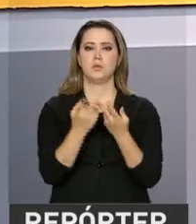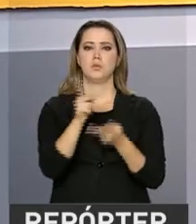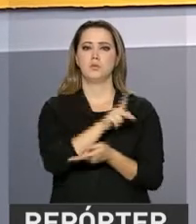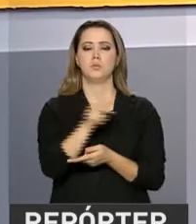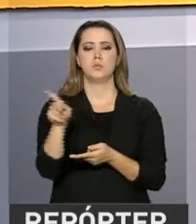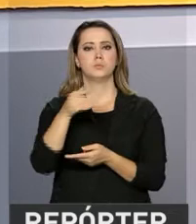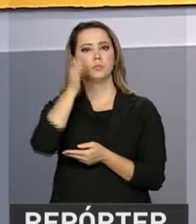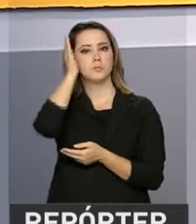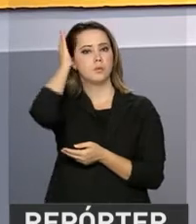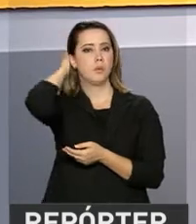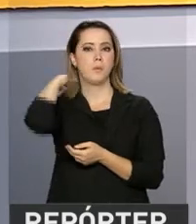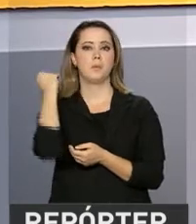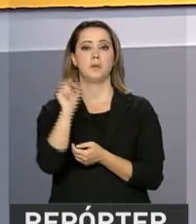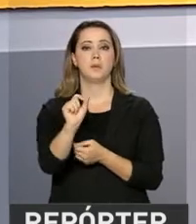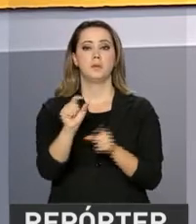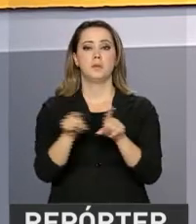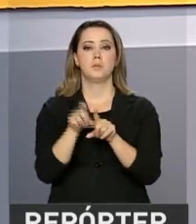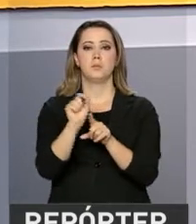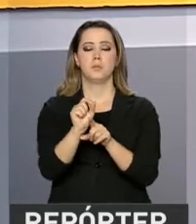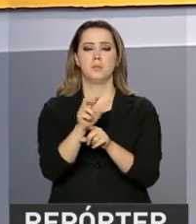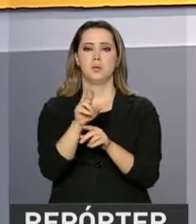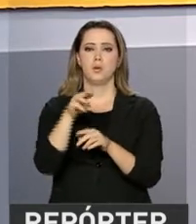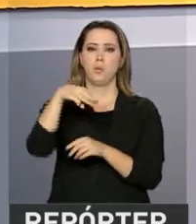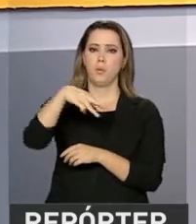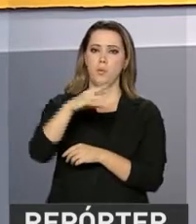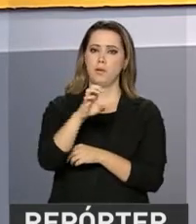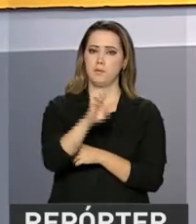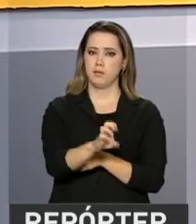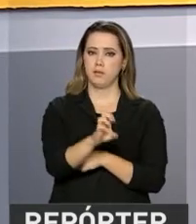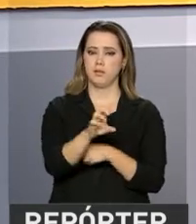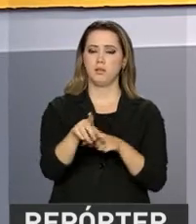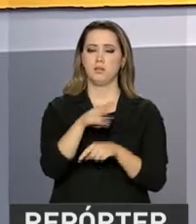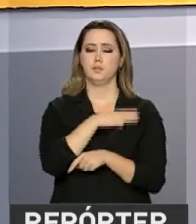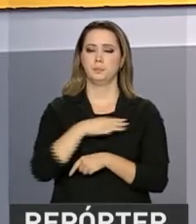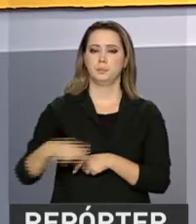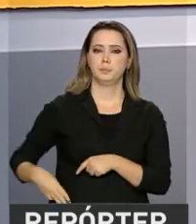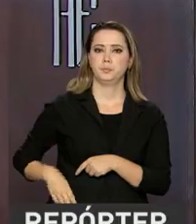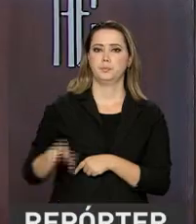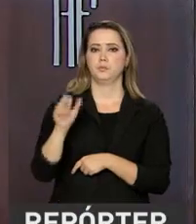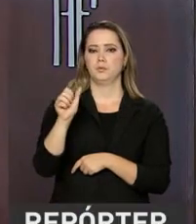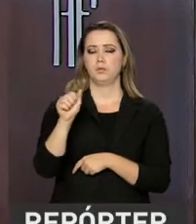Temer e com o ministro das Relações Exteriores, Aloysio Nunes Ferreira.